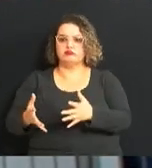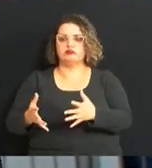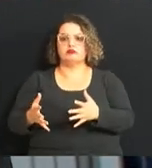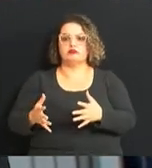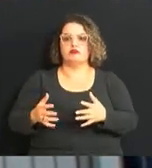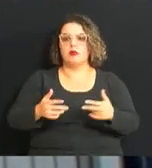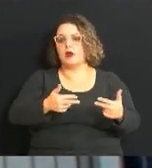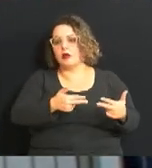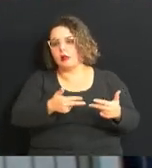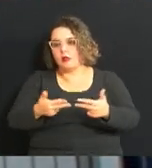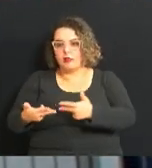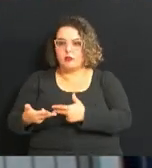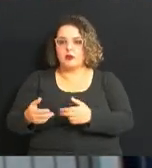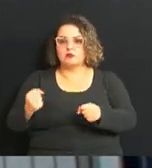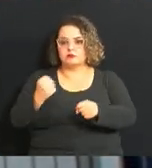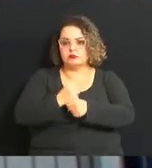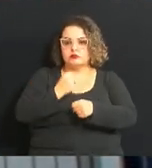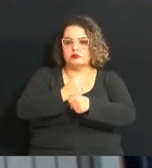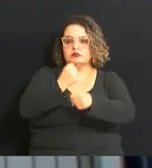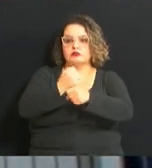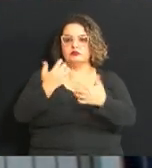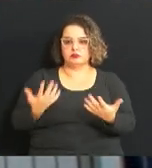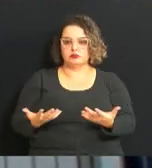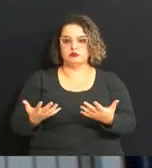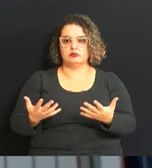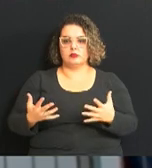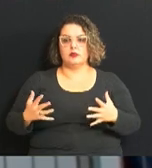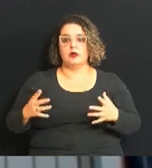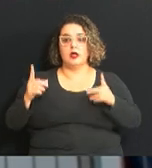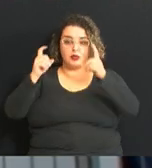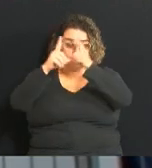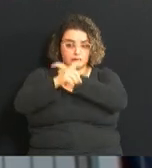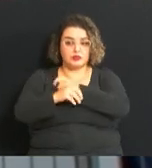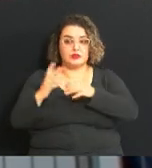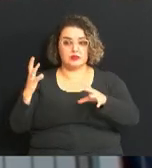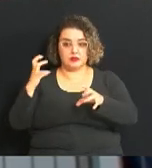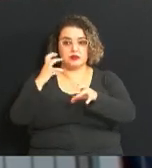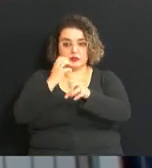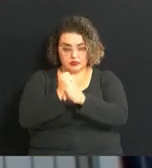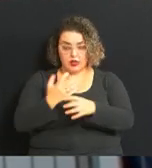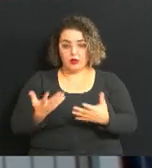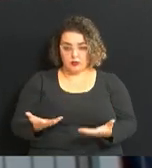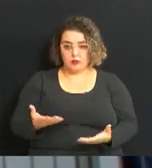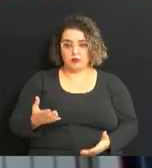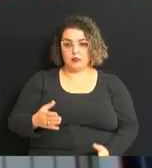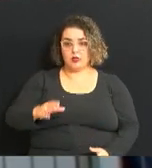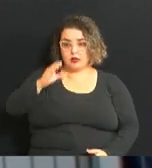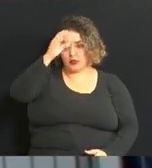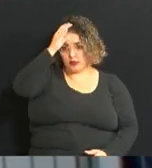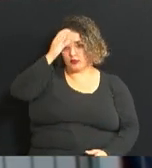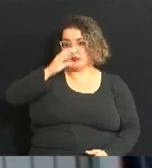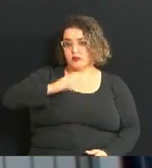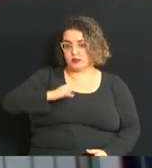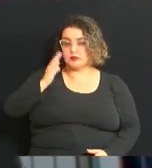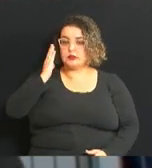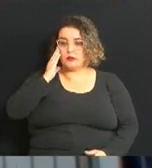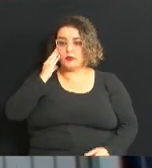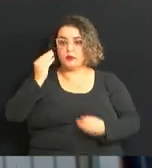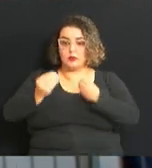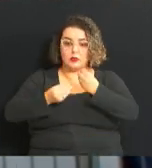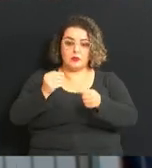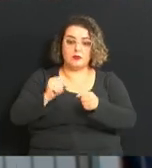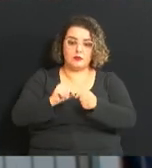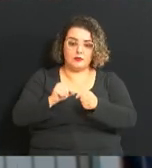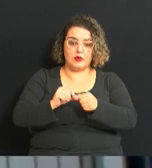de acabamento do imóvel, enfim, é uma conta complexa. E aí, o cidadão, sabendo como é feito esse cálculo, ele vai ficar mais